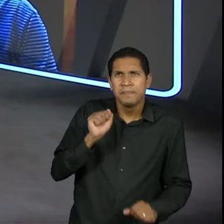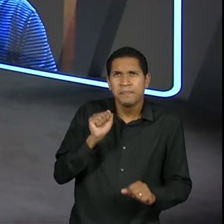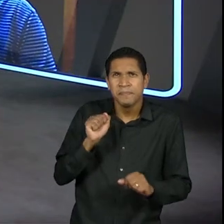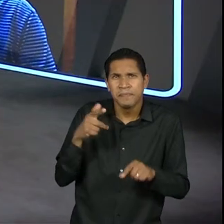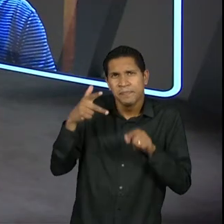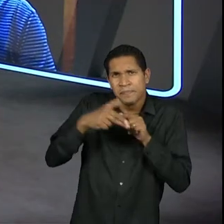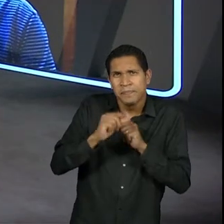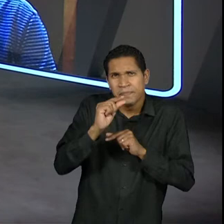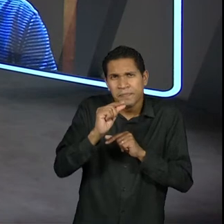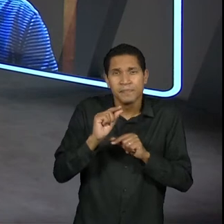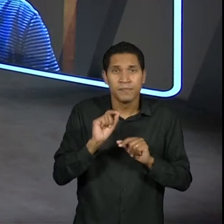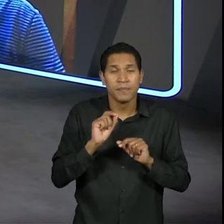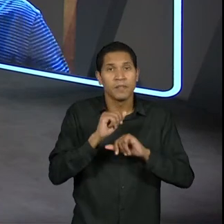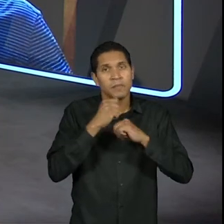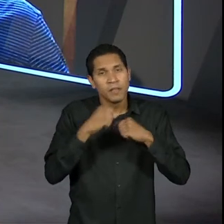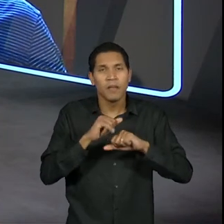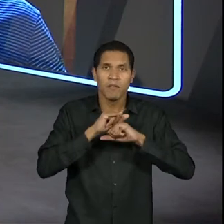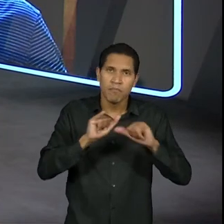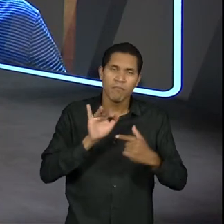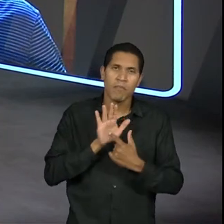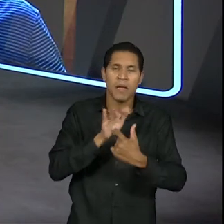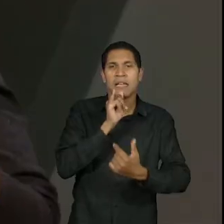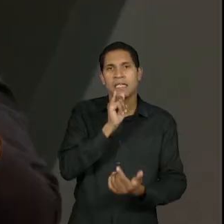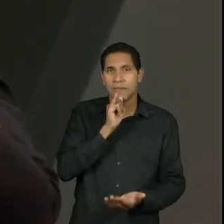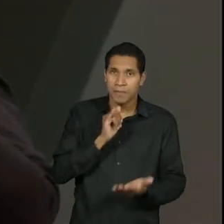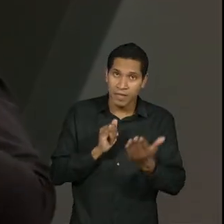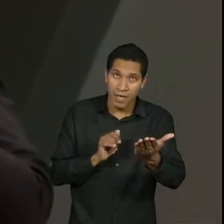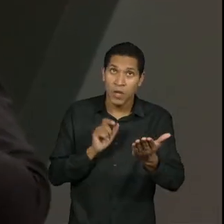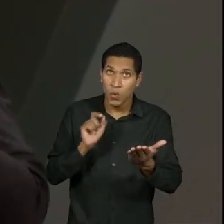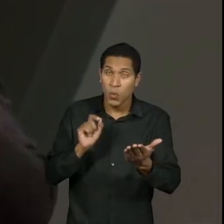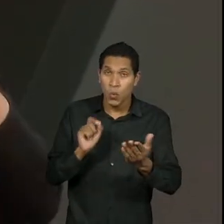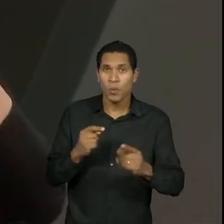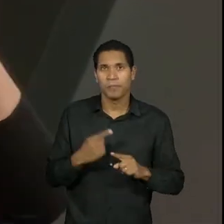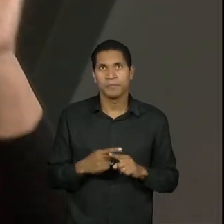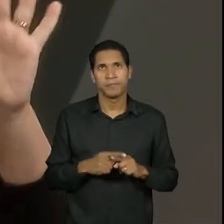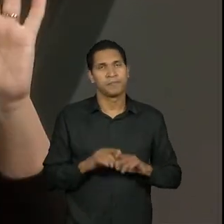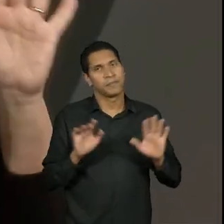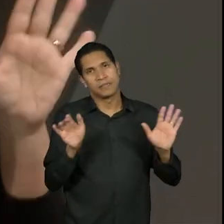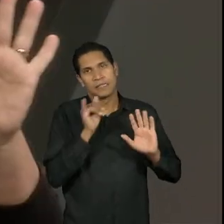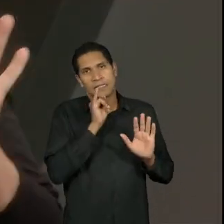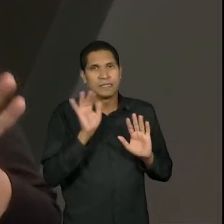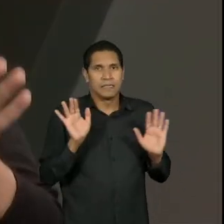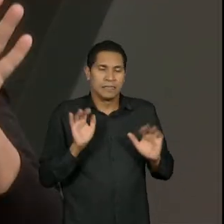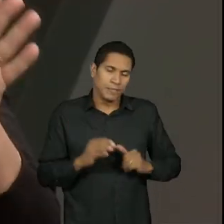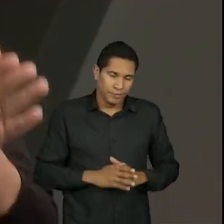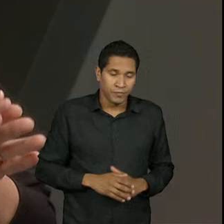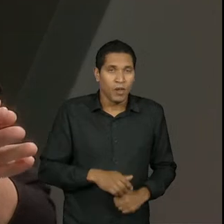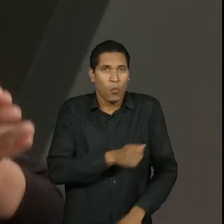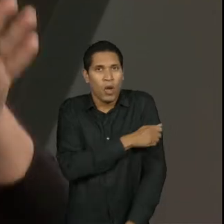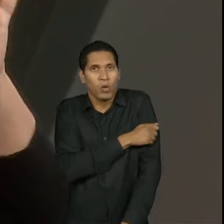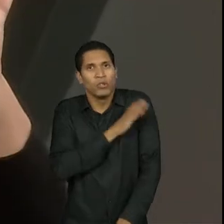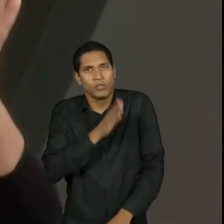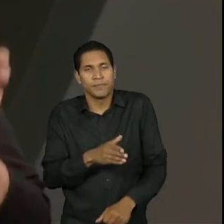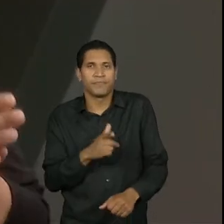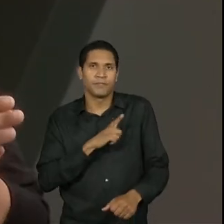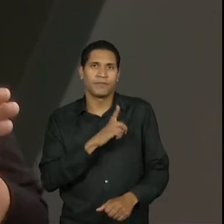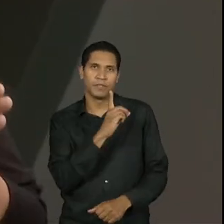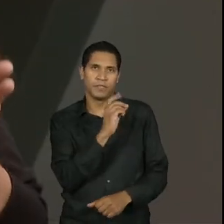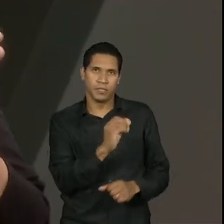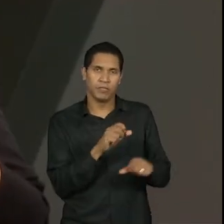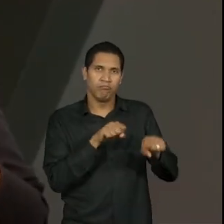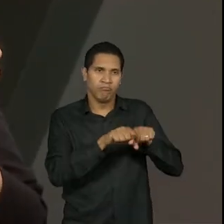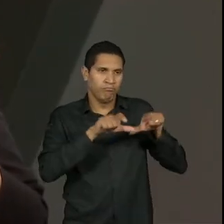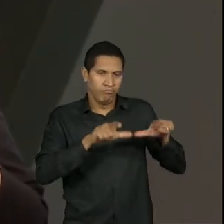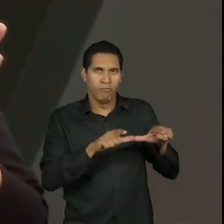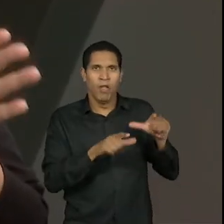Só queria reforçar esse exemplo do Roberto, porque ele está dizendo que, por exemplo, o aluno colocou 10 certificados e no